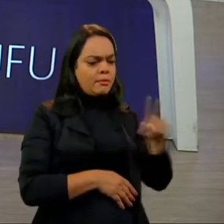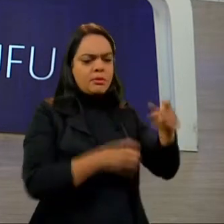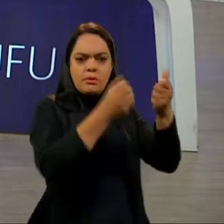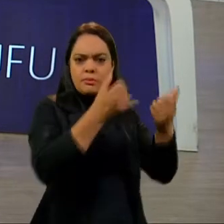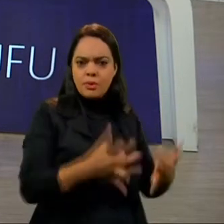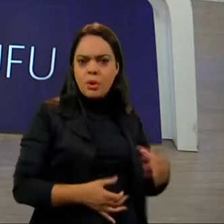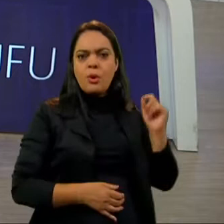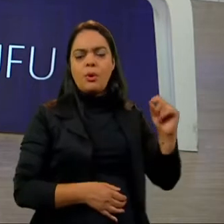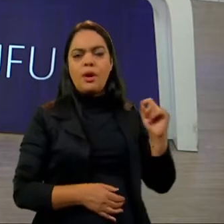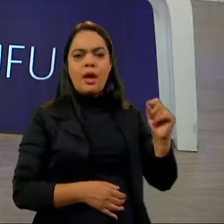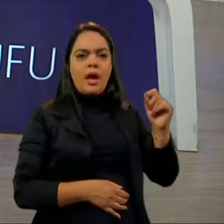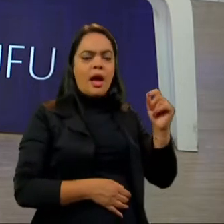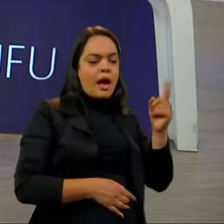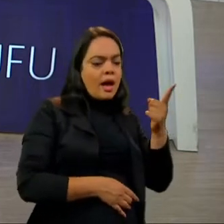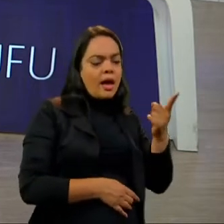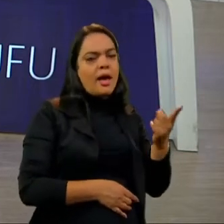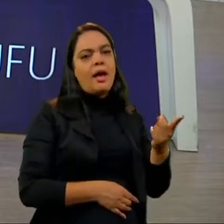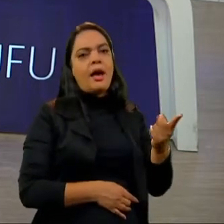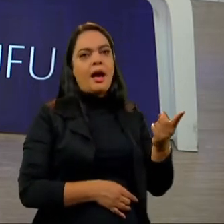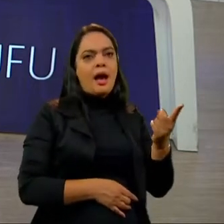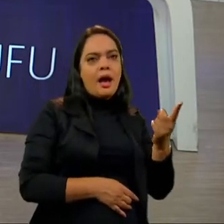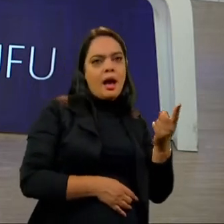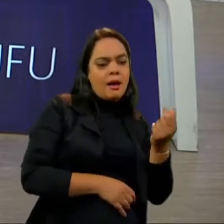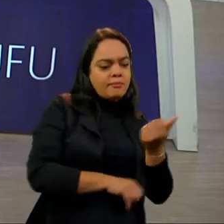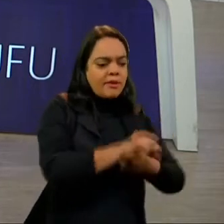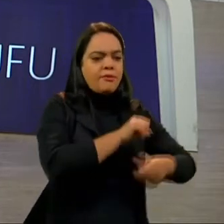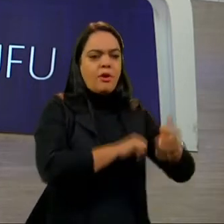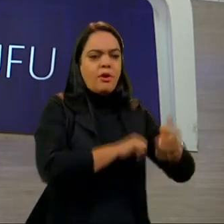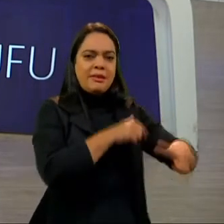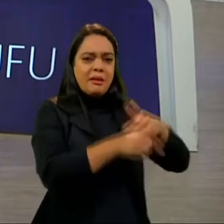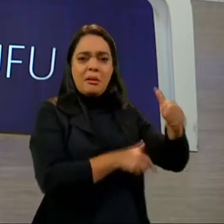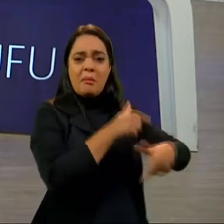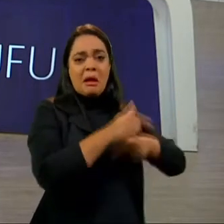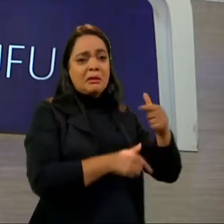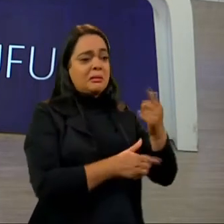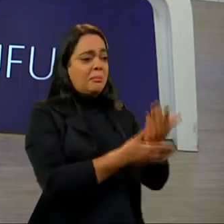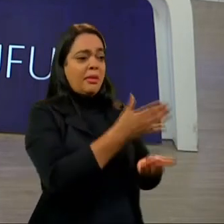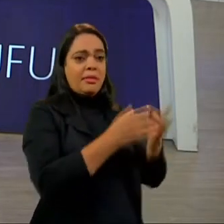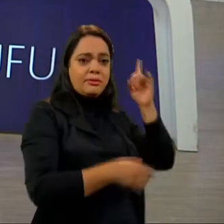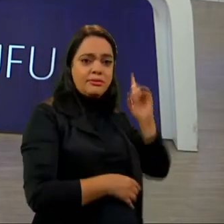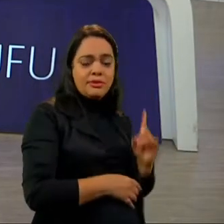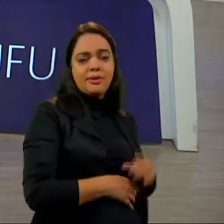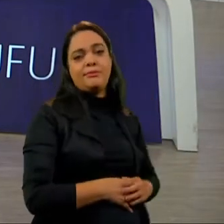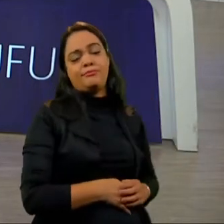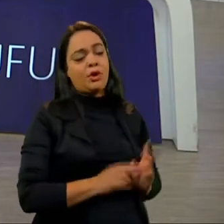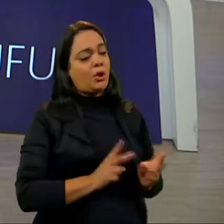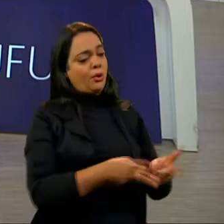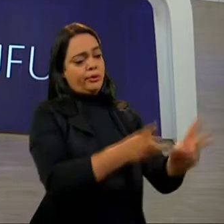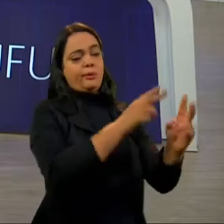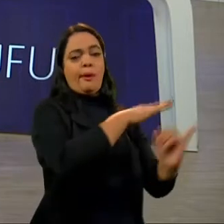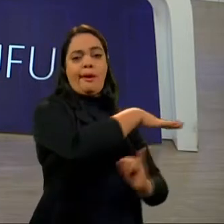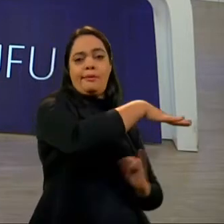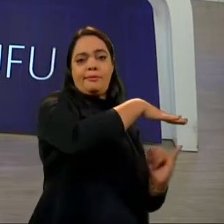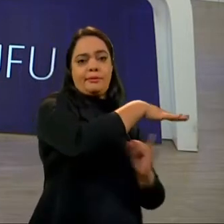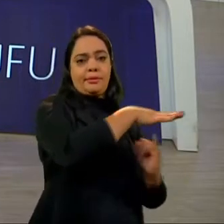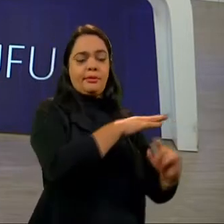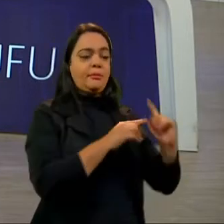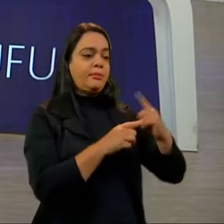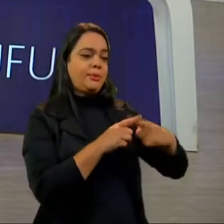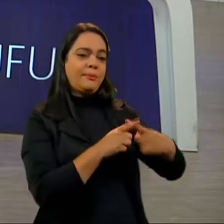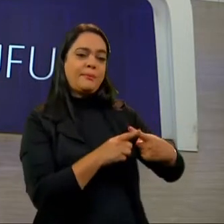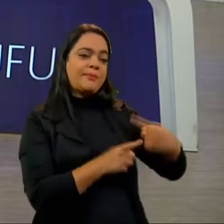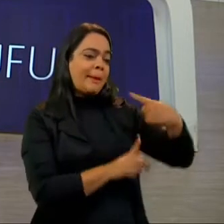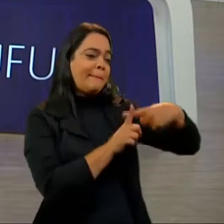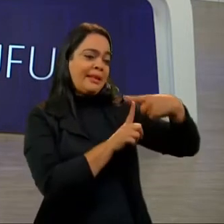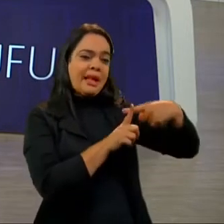desconstruir. Então, é uma categoria que, historicamente, predomina a informalidade. Muito mais da metade desses trabalhadores são